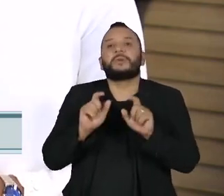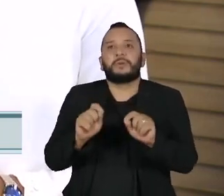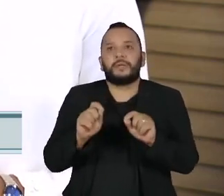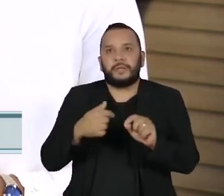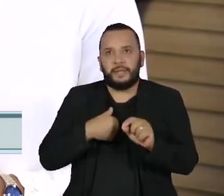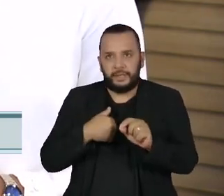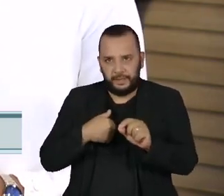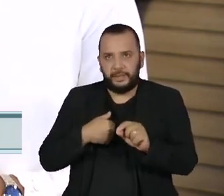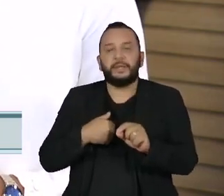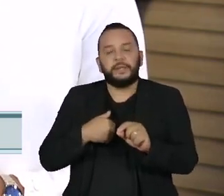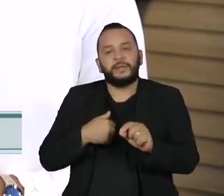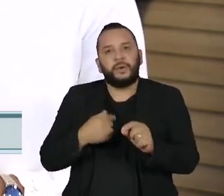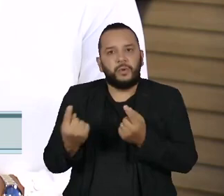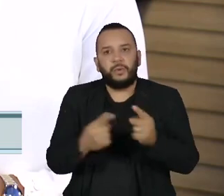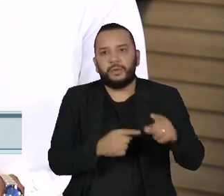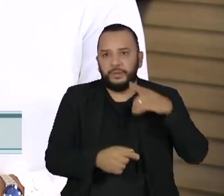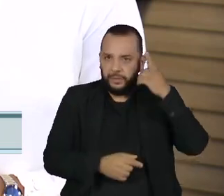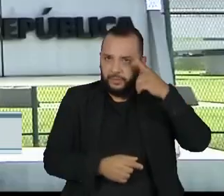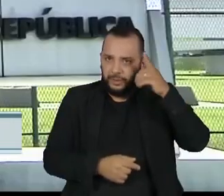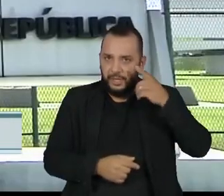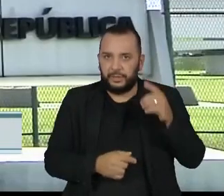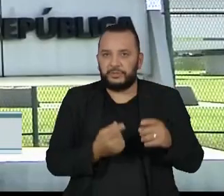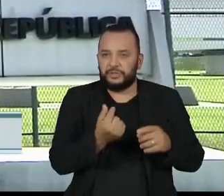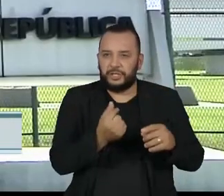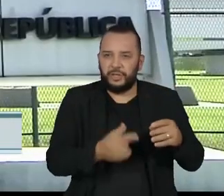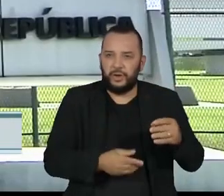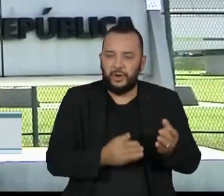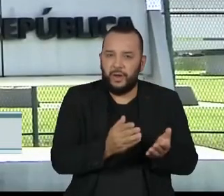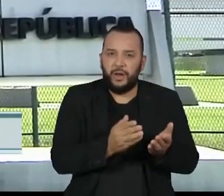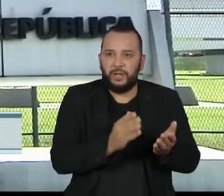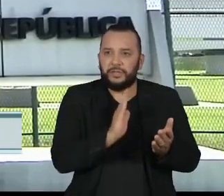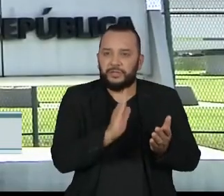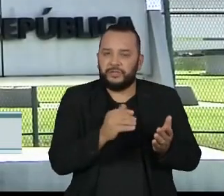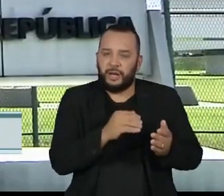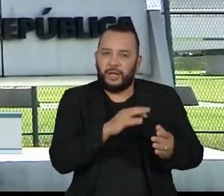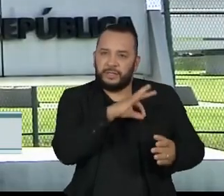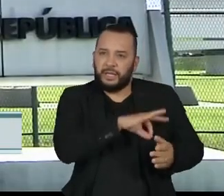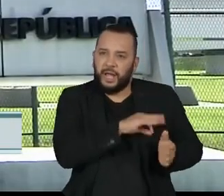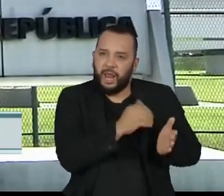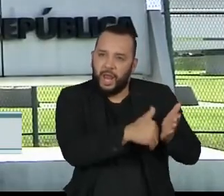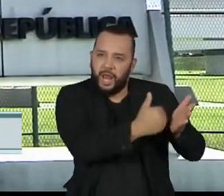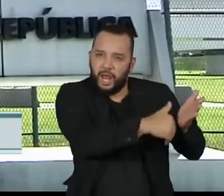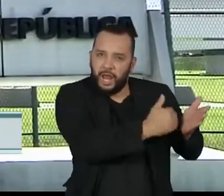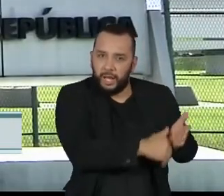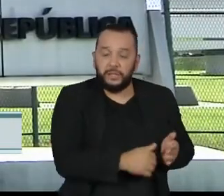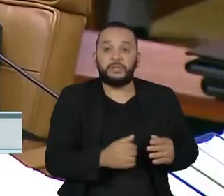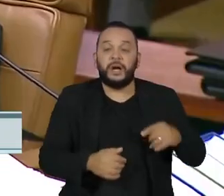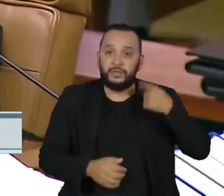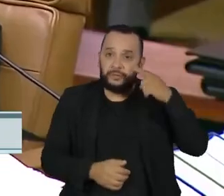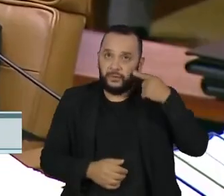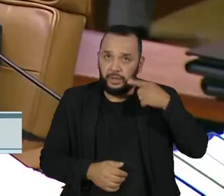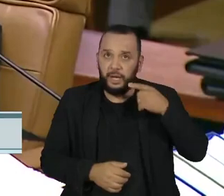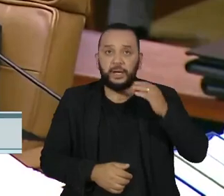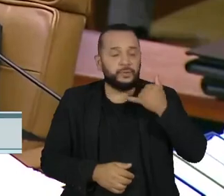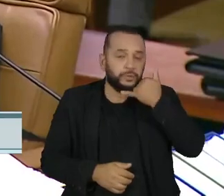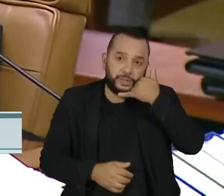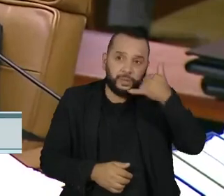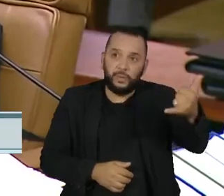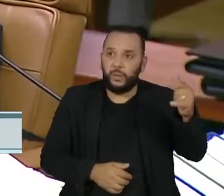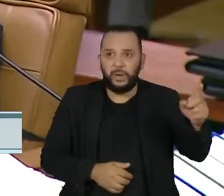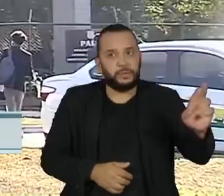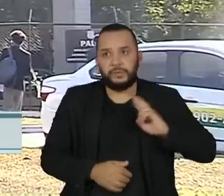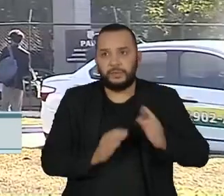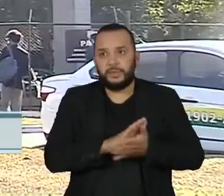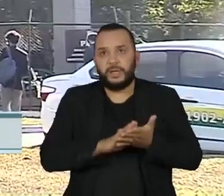contra o deputado André Janones. A decisão atende pedido da Procuradoria-Geral da República. Fux deu prazo de